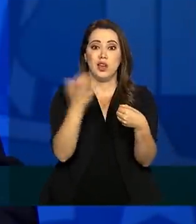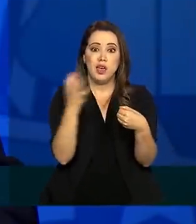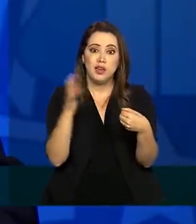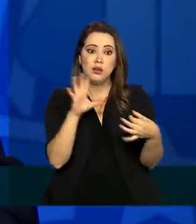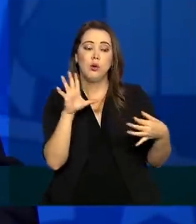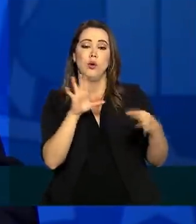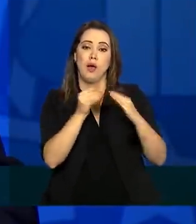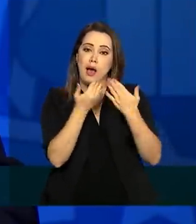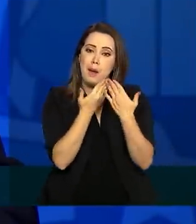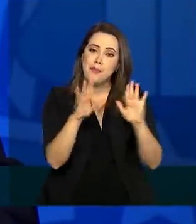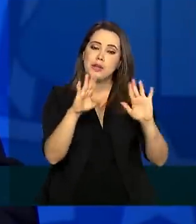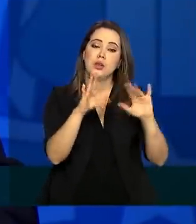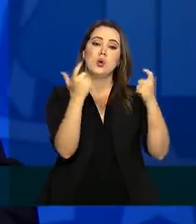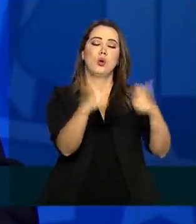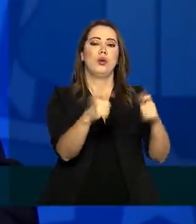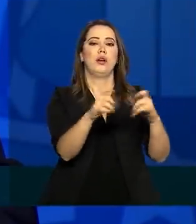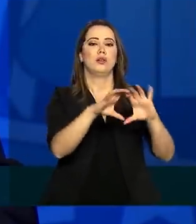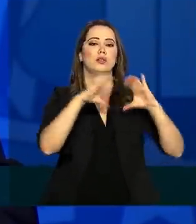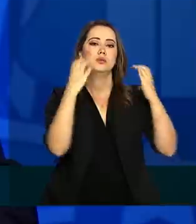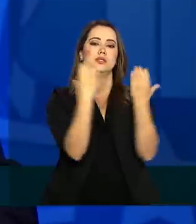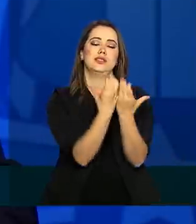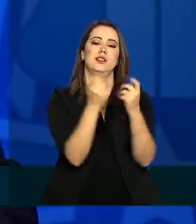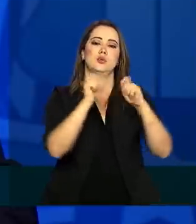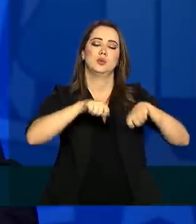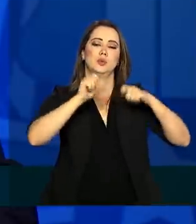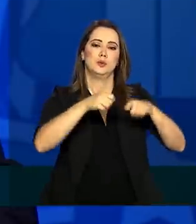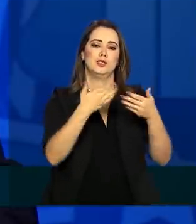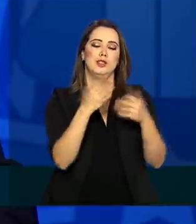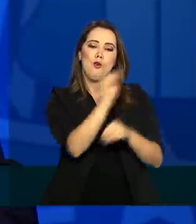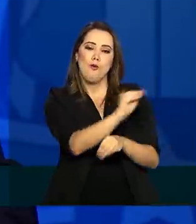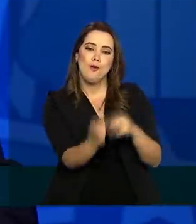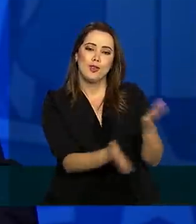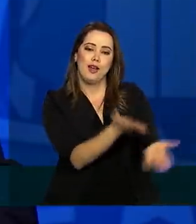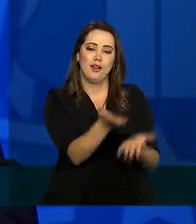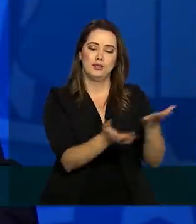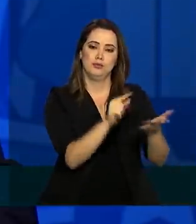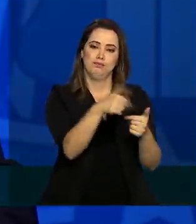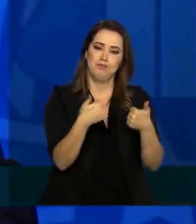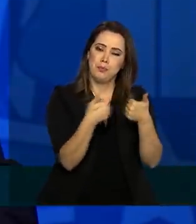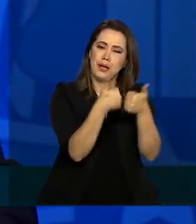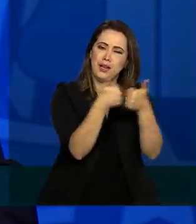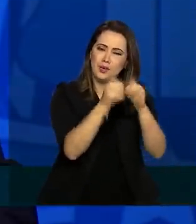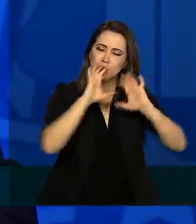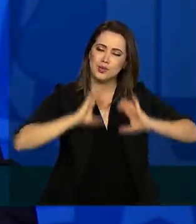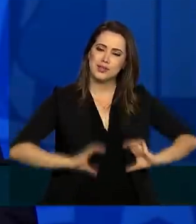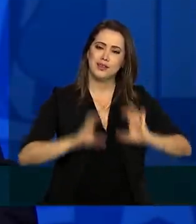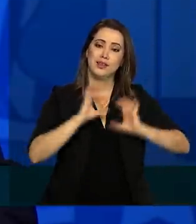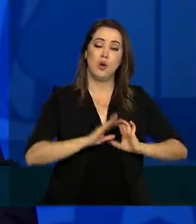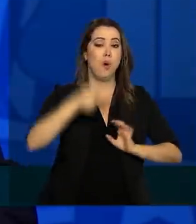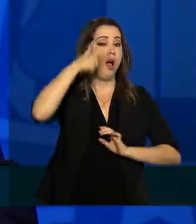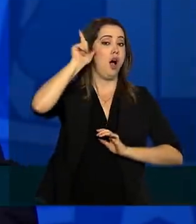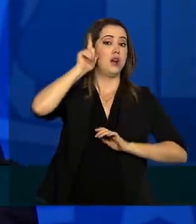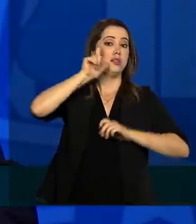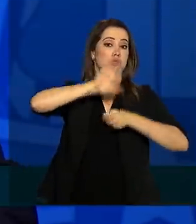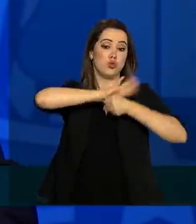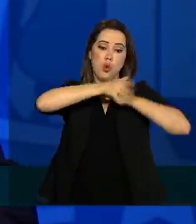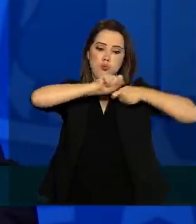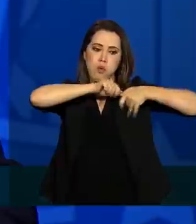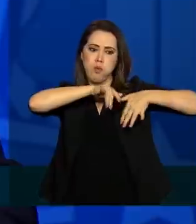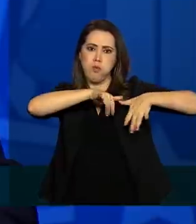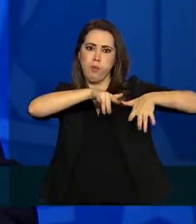possibilitarão um atendimento mais próximo do cidadão e uma assistência antes que a doença avance em sua gravidade.